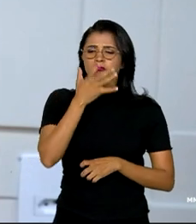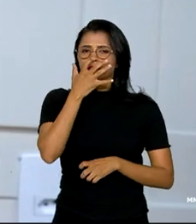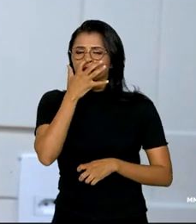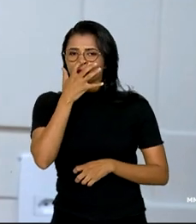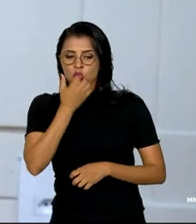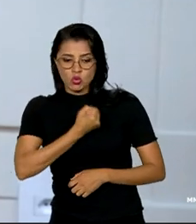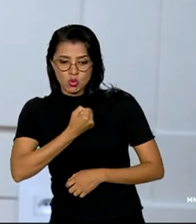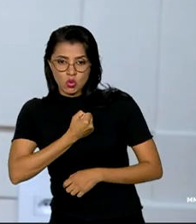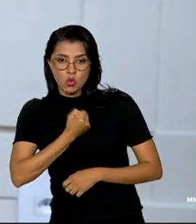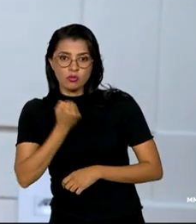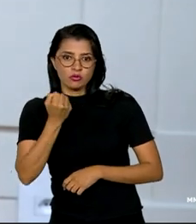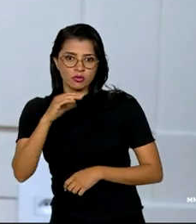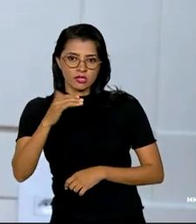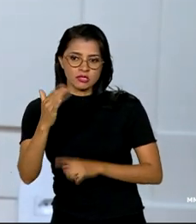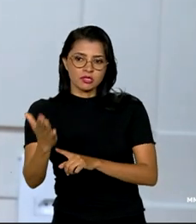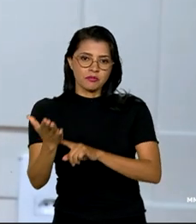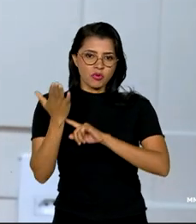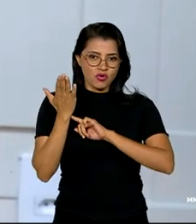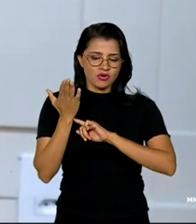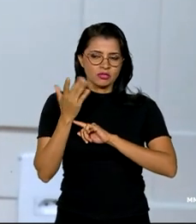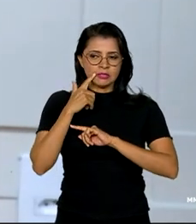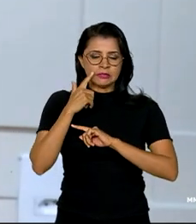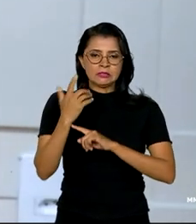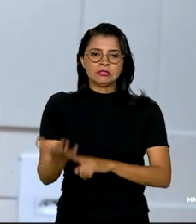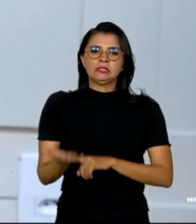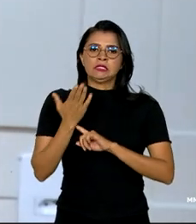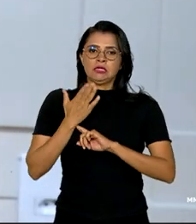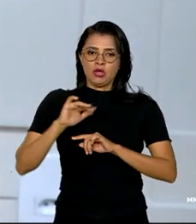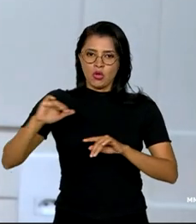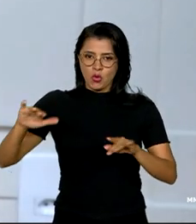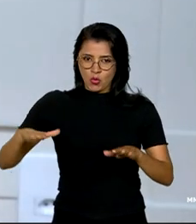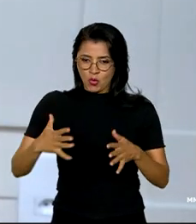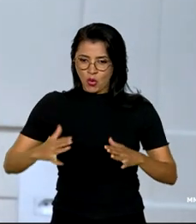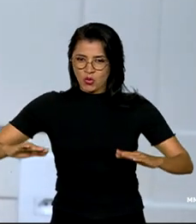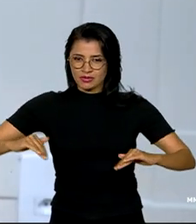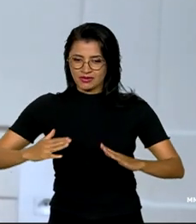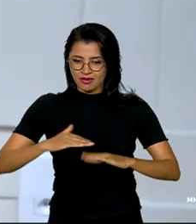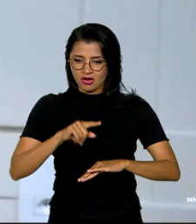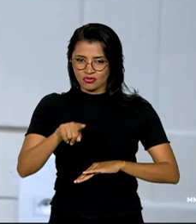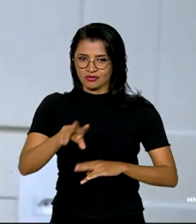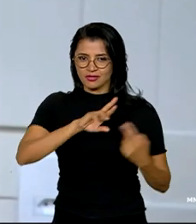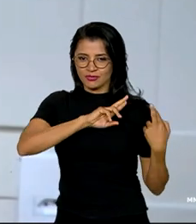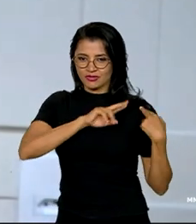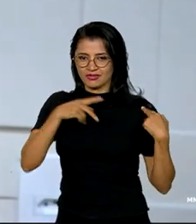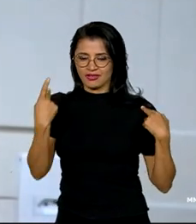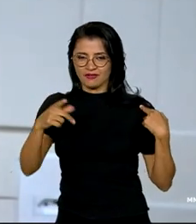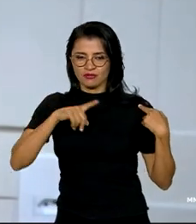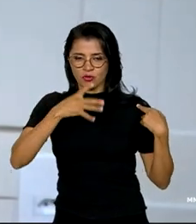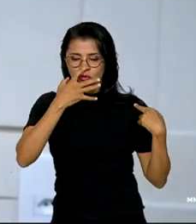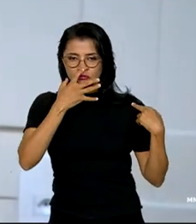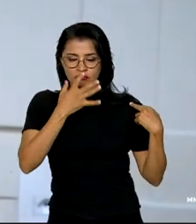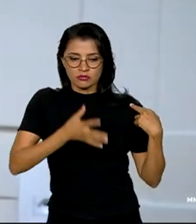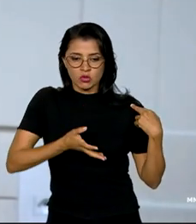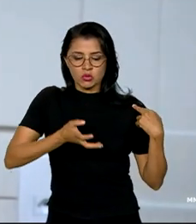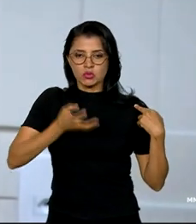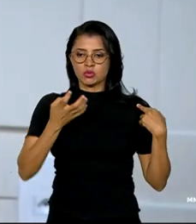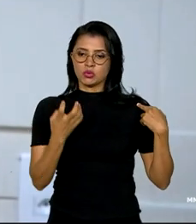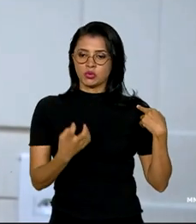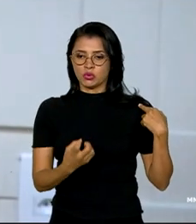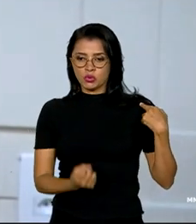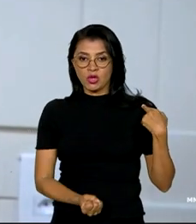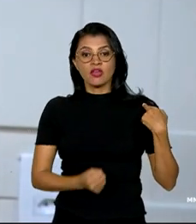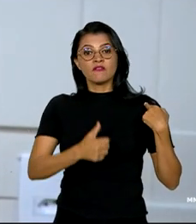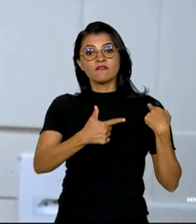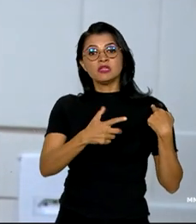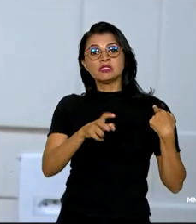dados que a ciência nos aporta e dizem que os oceanos são responsáveis por absorver 25